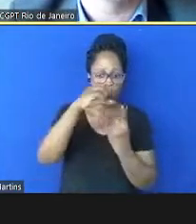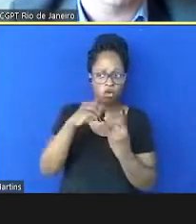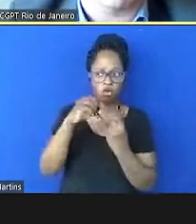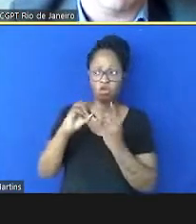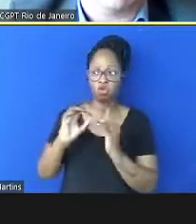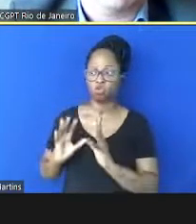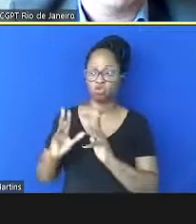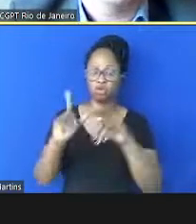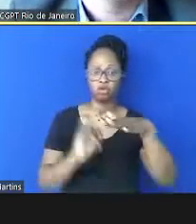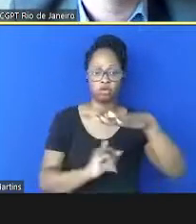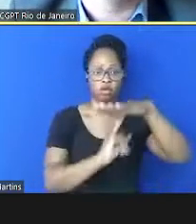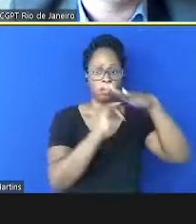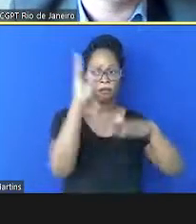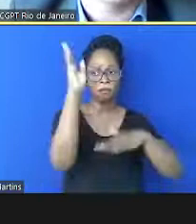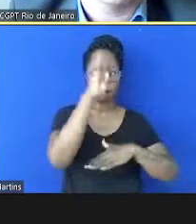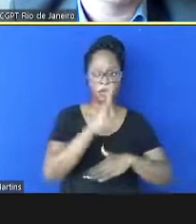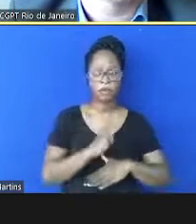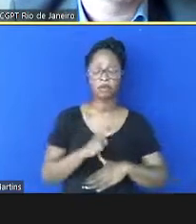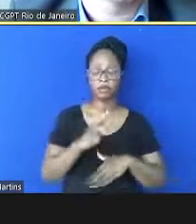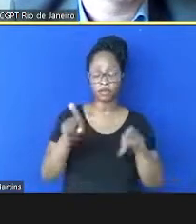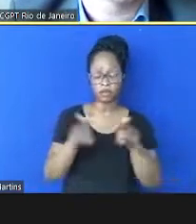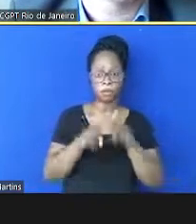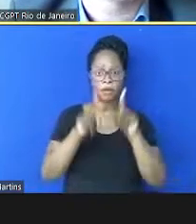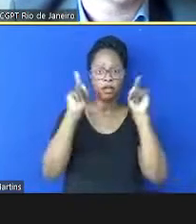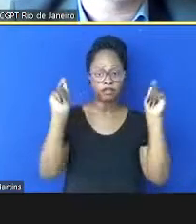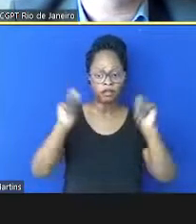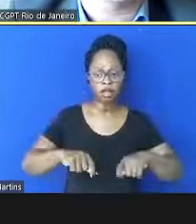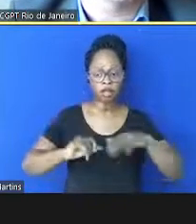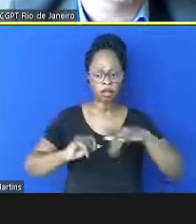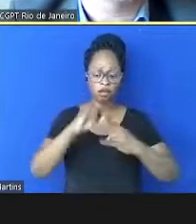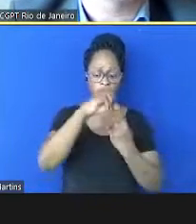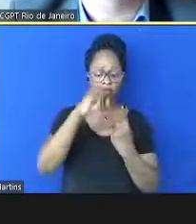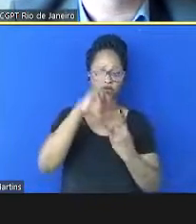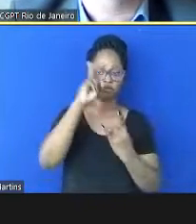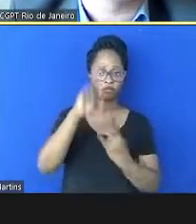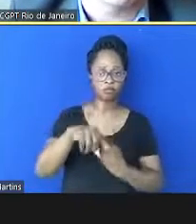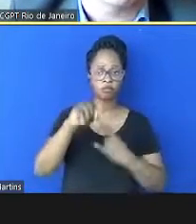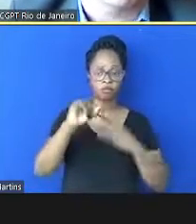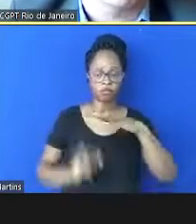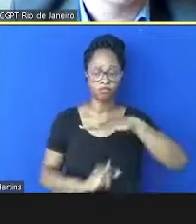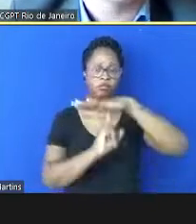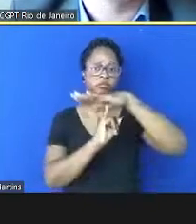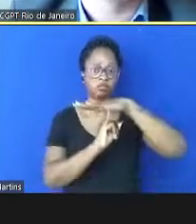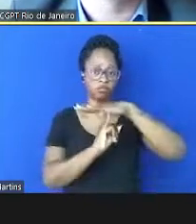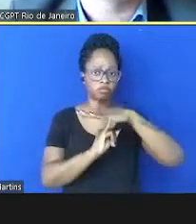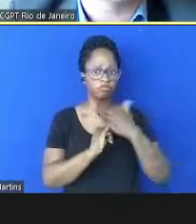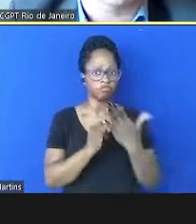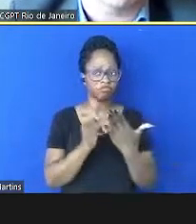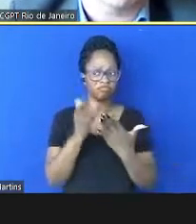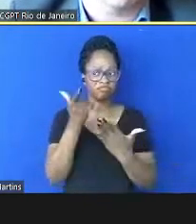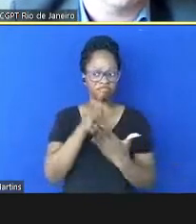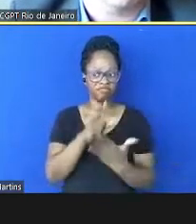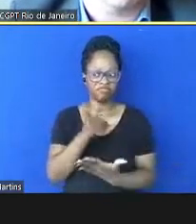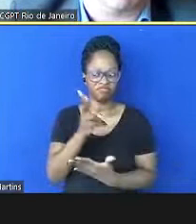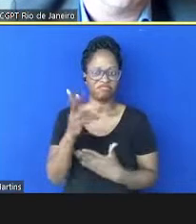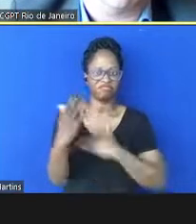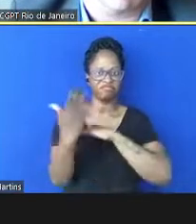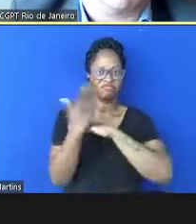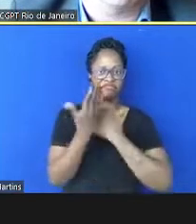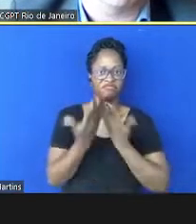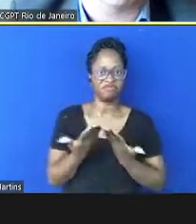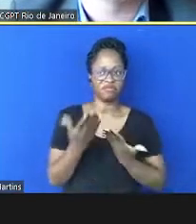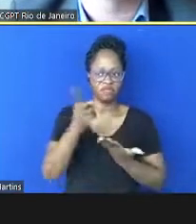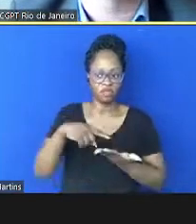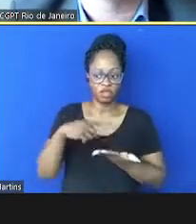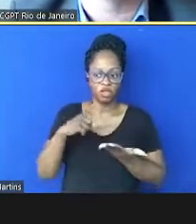brasileiras, também naquilo que nos for possível ajudar em termos logísticos. E penso, por exemplo, nas nossas malas